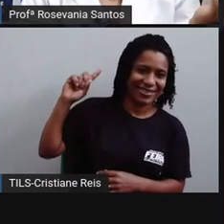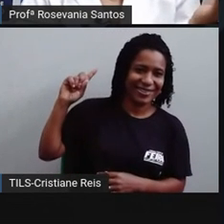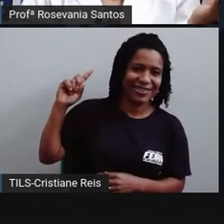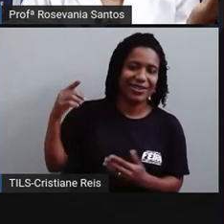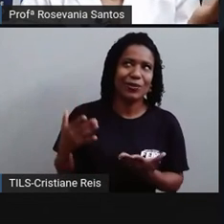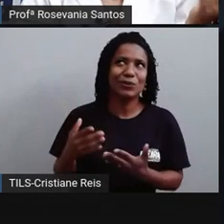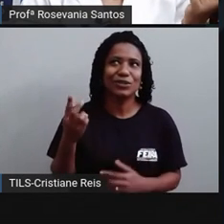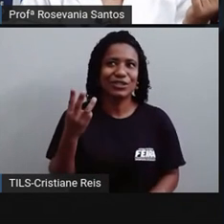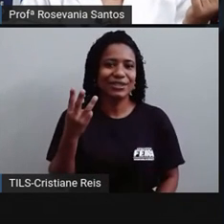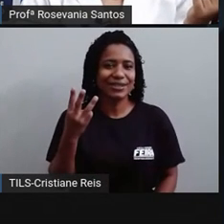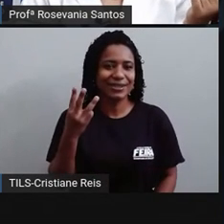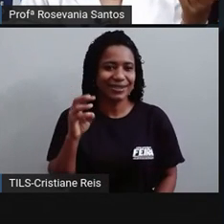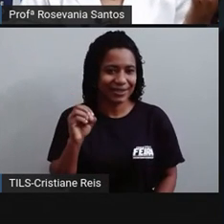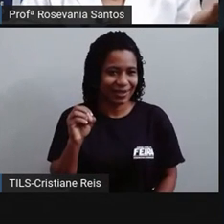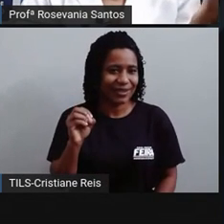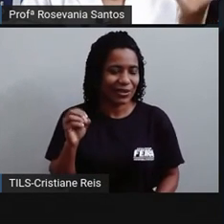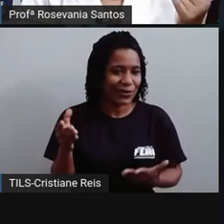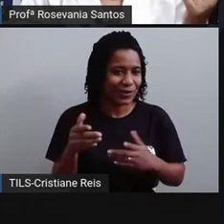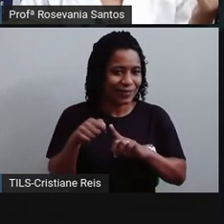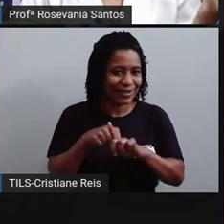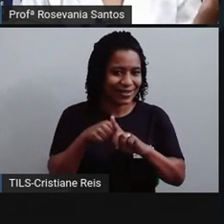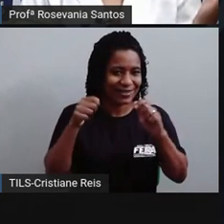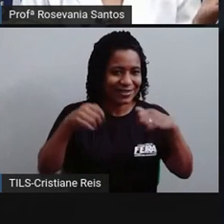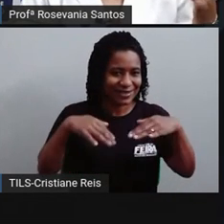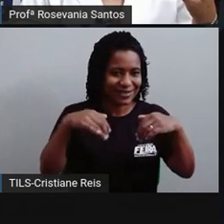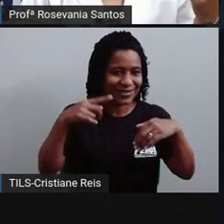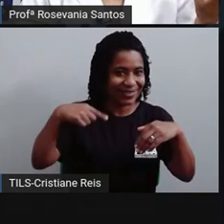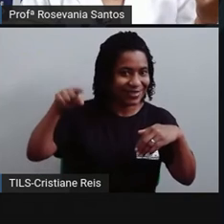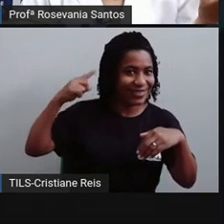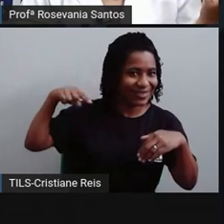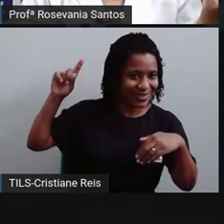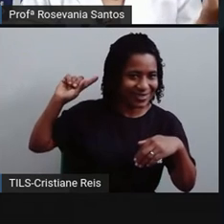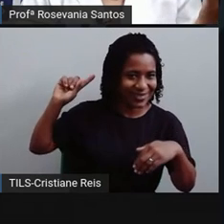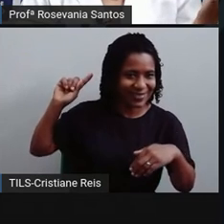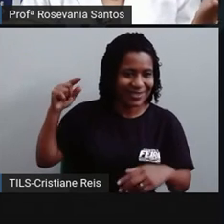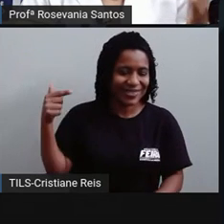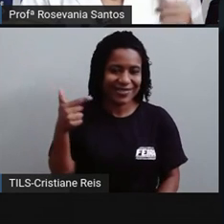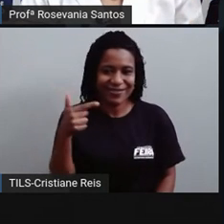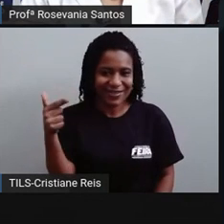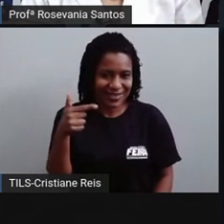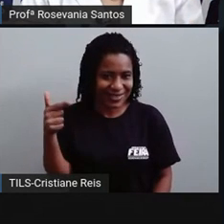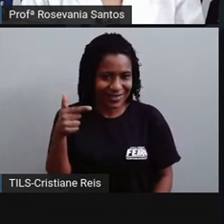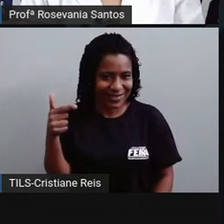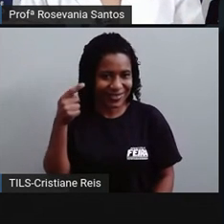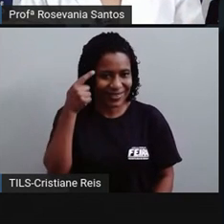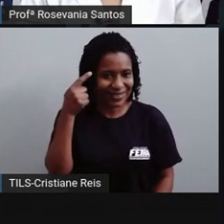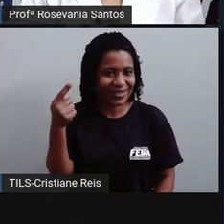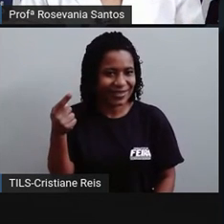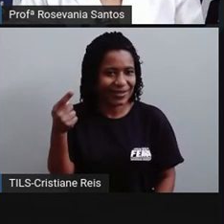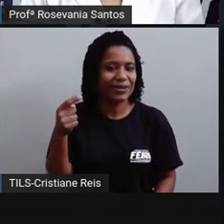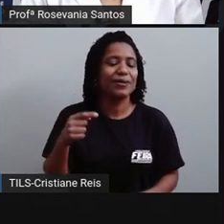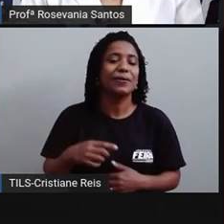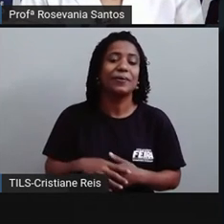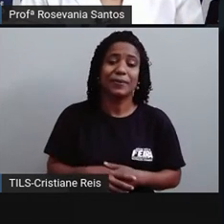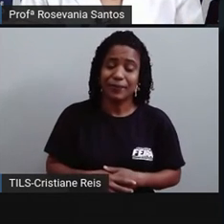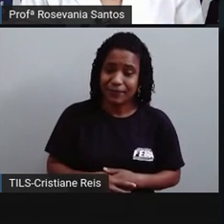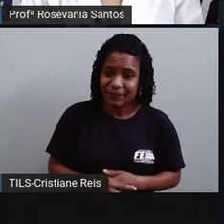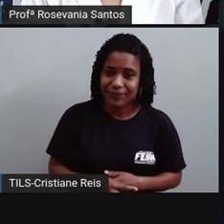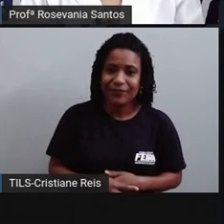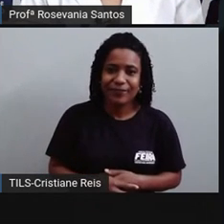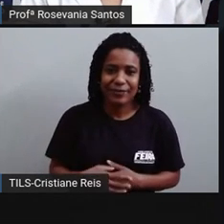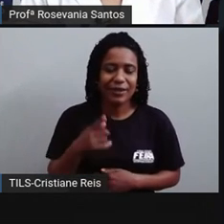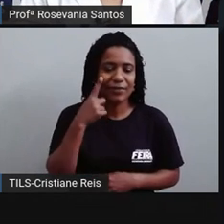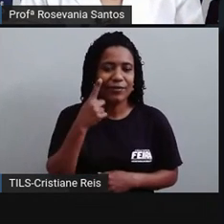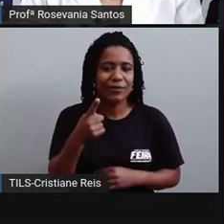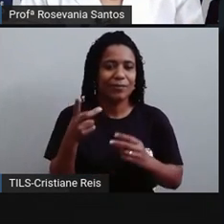Hoje é dia 30 de setembro, né? Então, nós evidenciamos tem poucos dias. Então, o que a gente está observando?